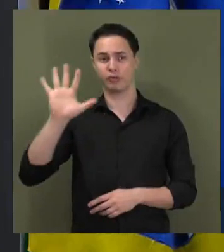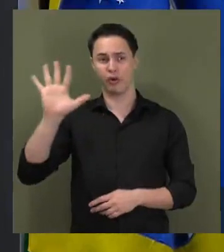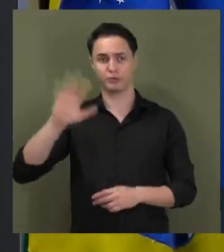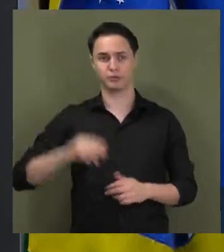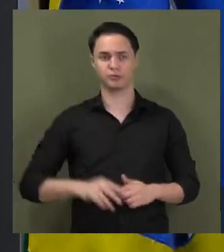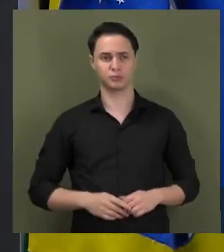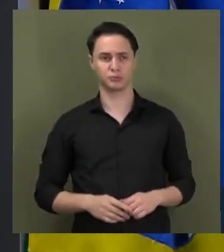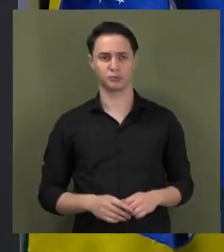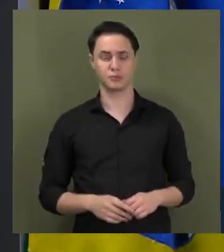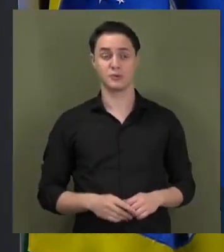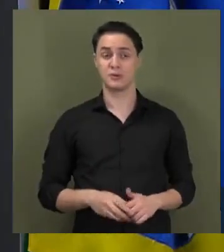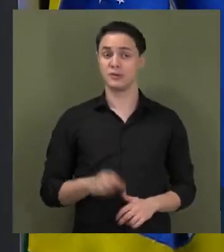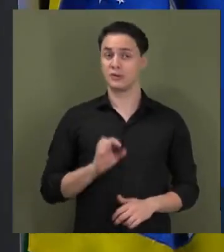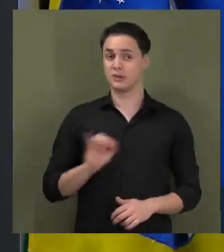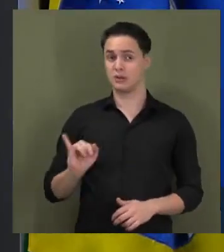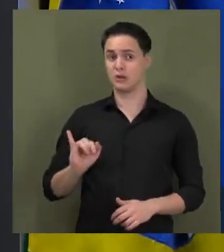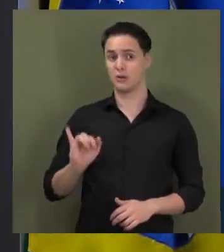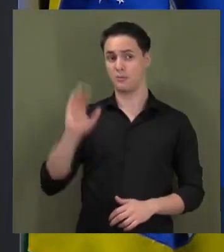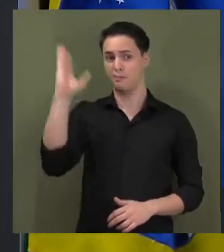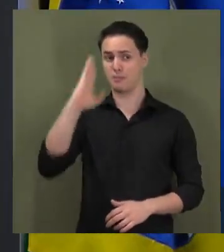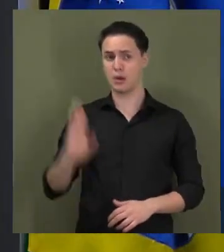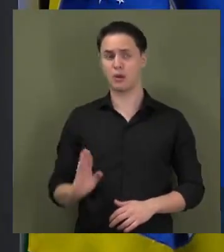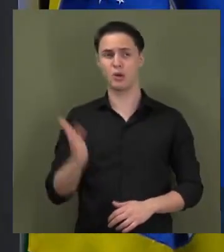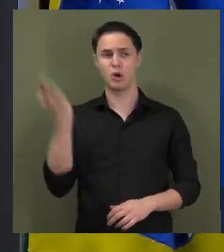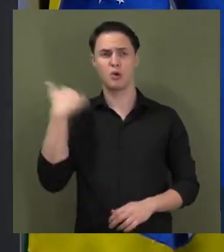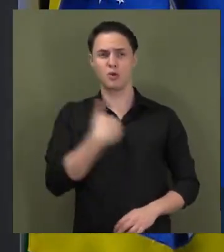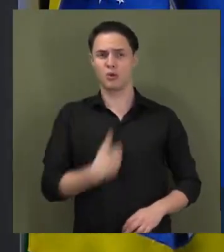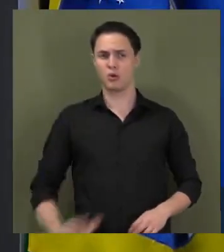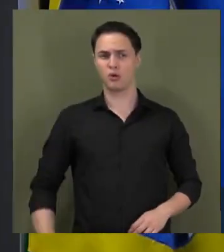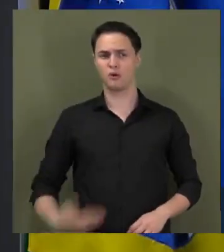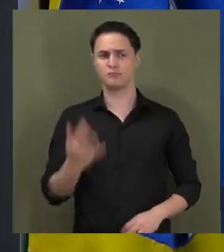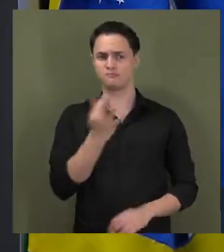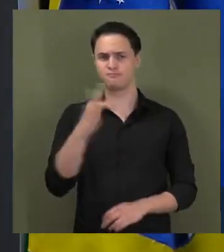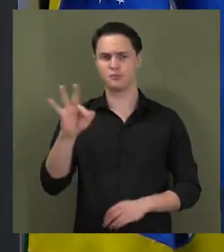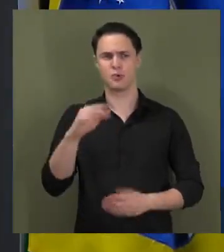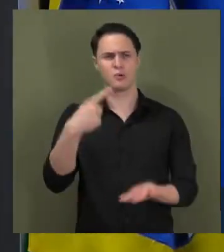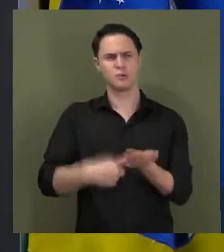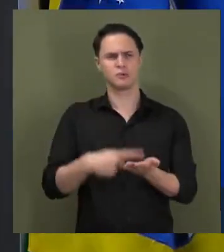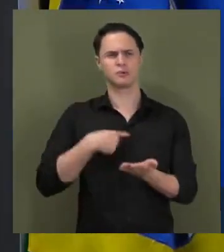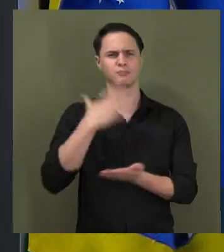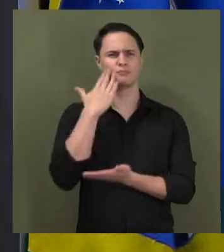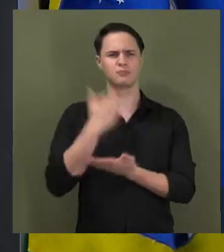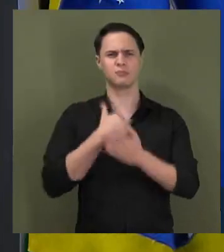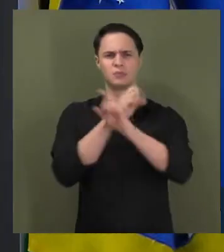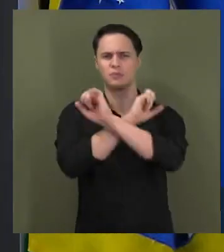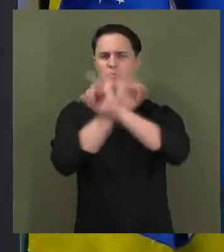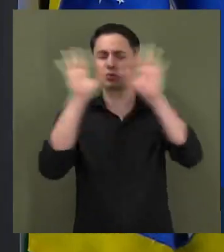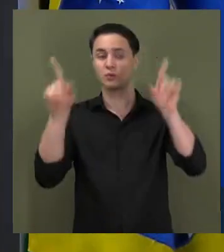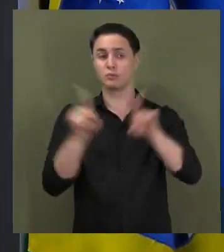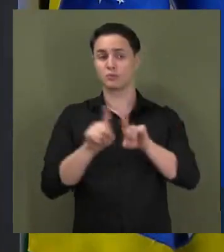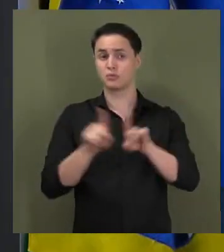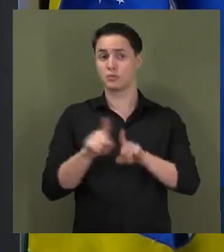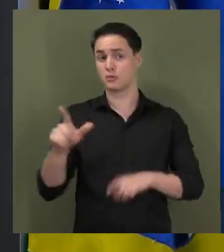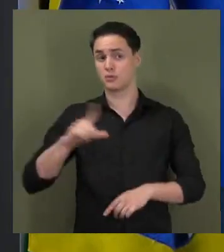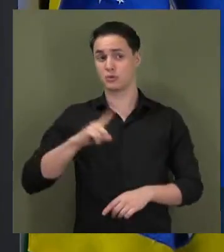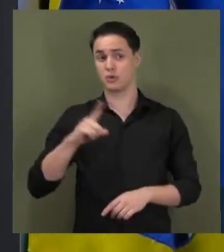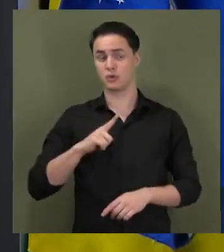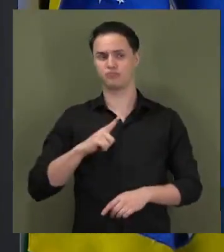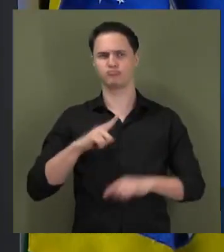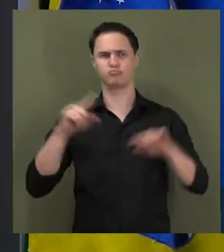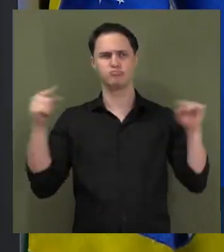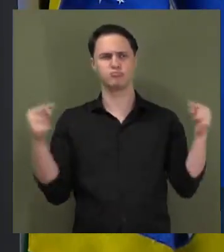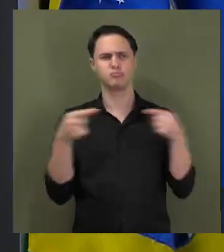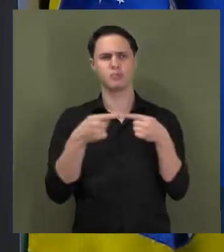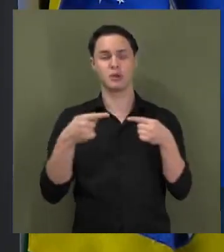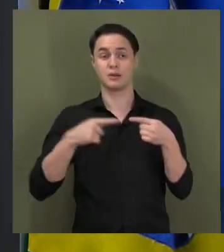Se o Brasil tivesse um governo federal comprometido com a transparência e a idoneidade na